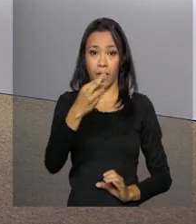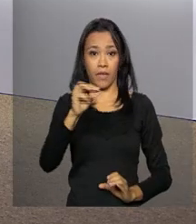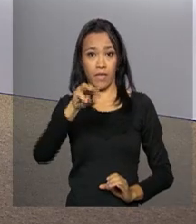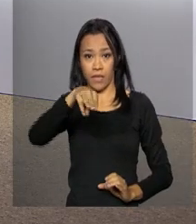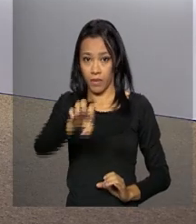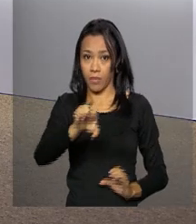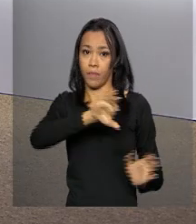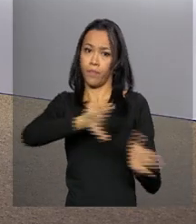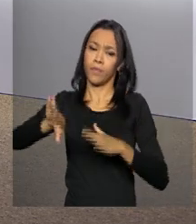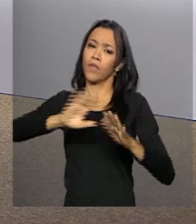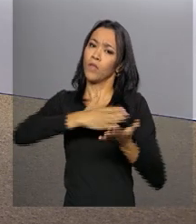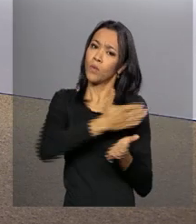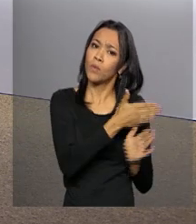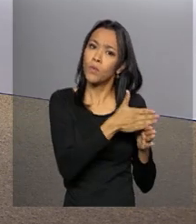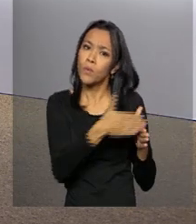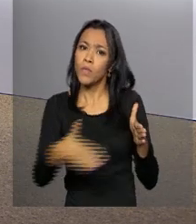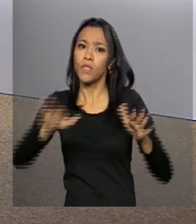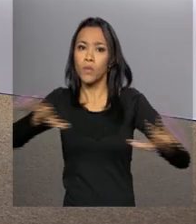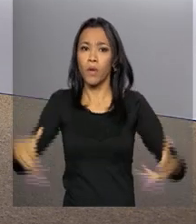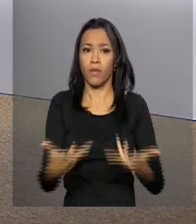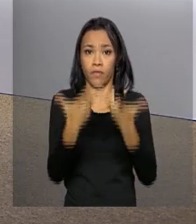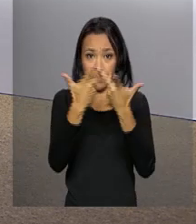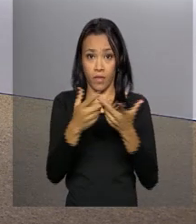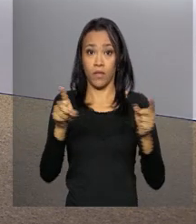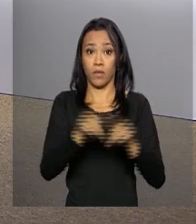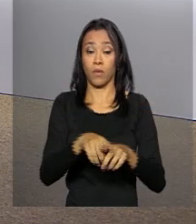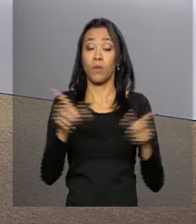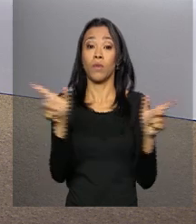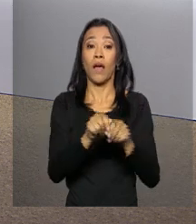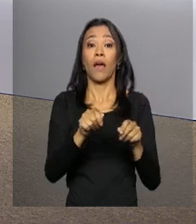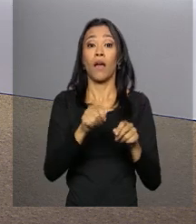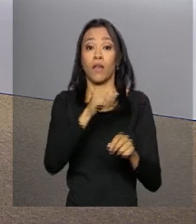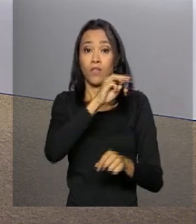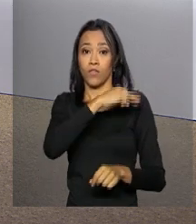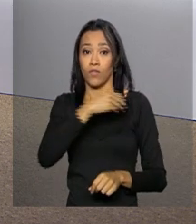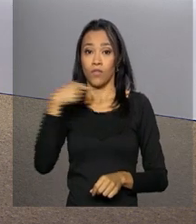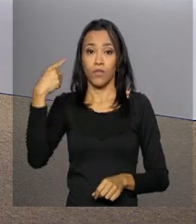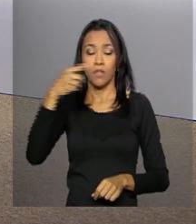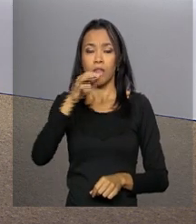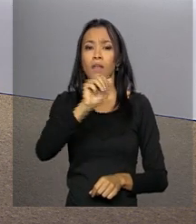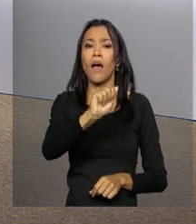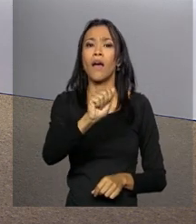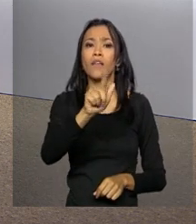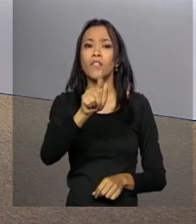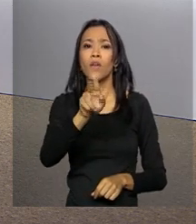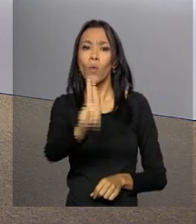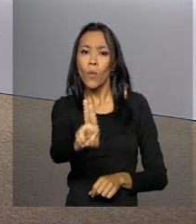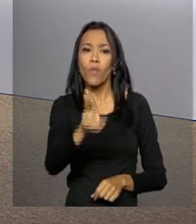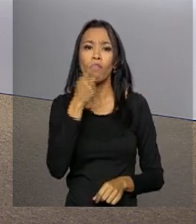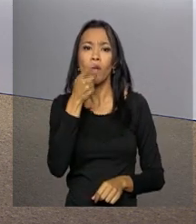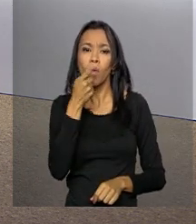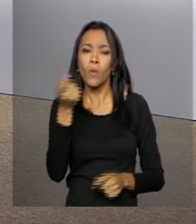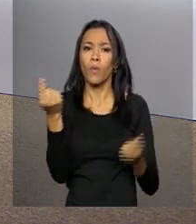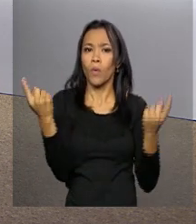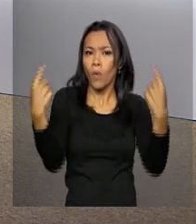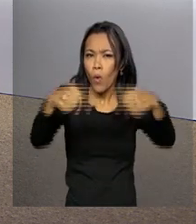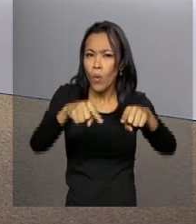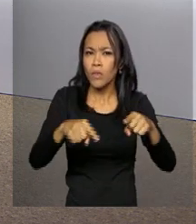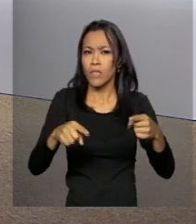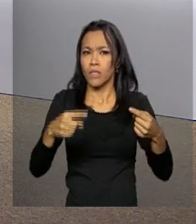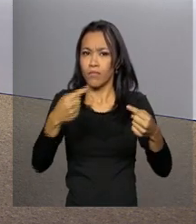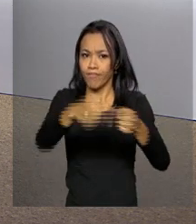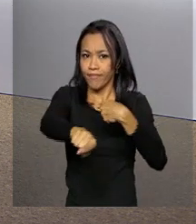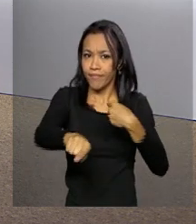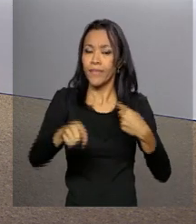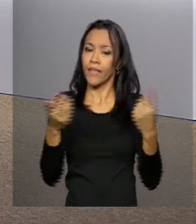Ainda durante o evento, o advogado-geral da União, José Eduardo Cardoso, fez um balanço das ações da AGU contra as ilegalidades cometidas